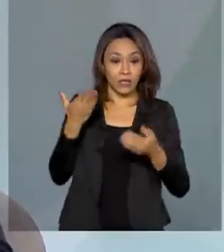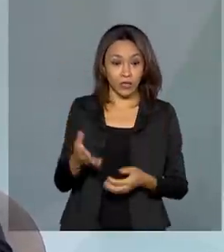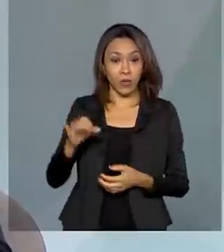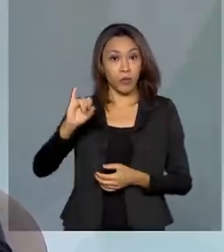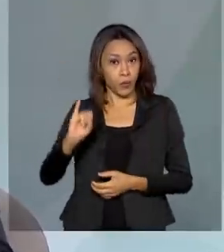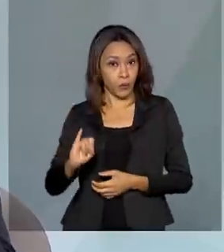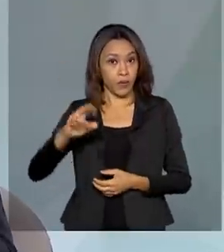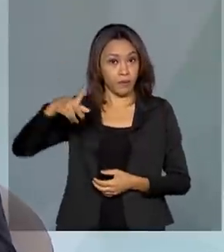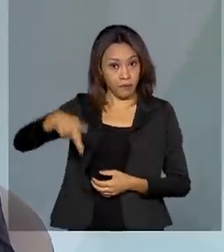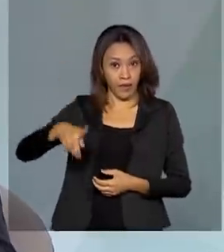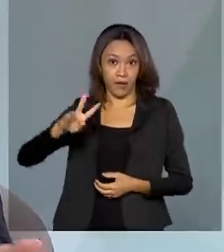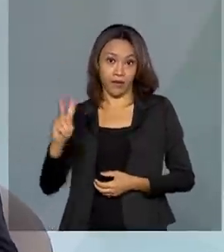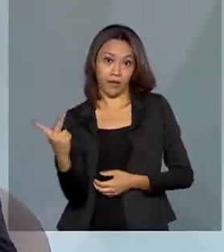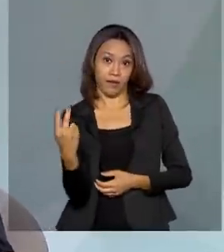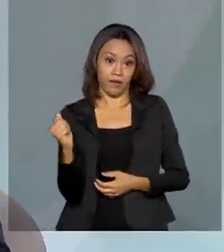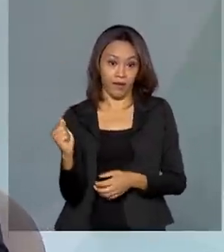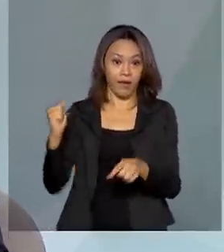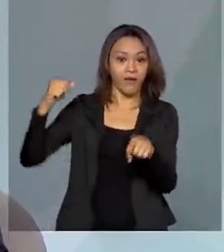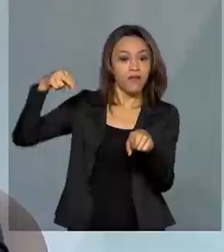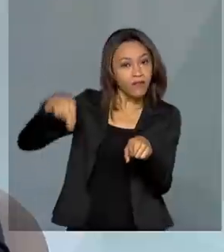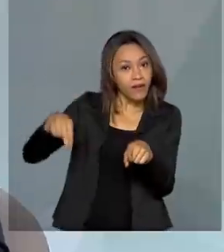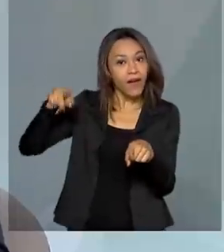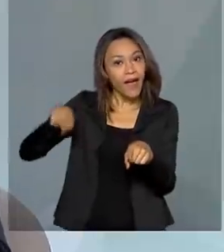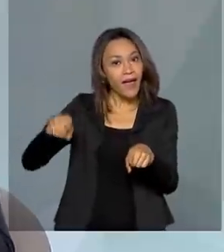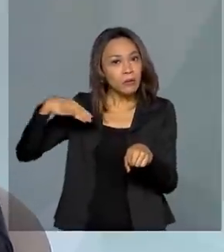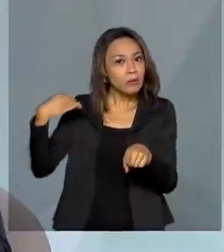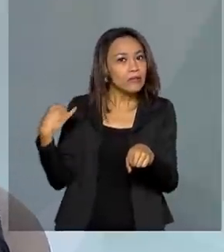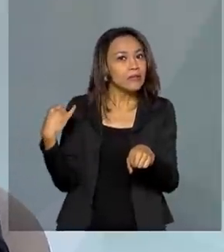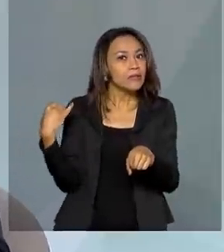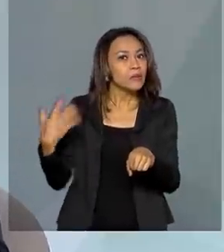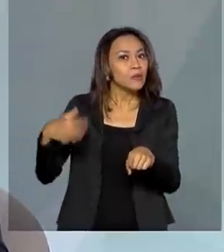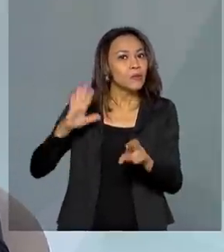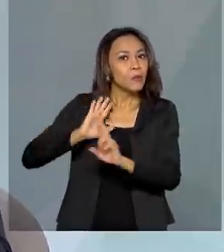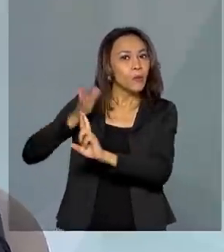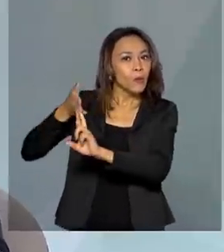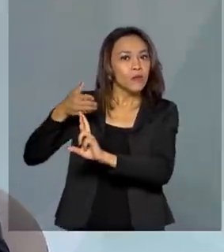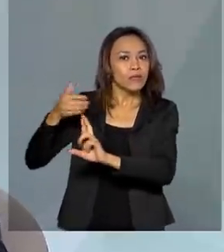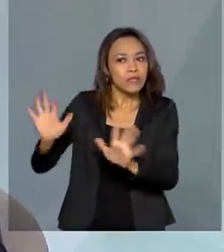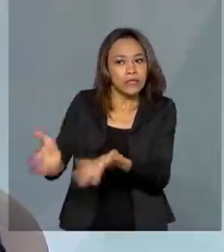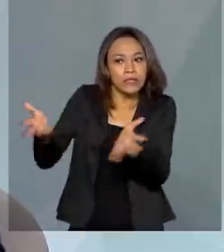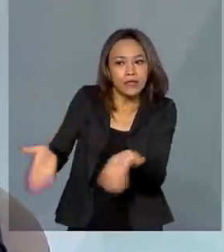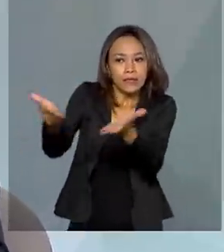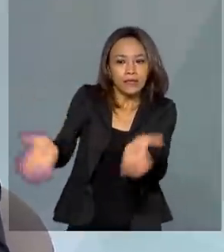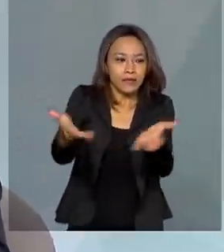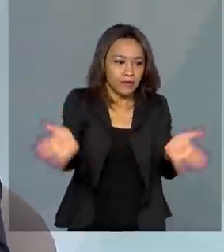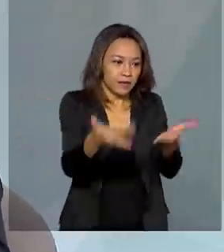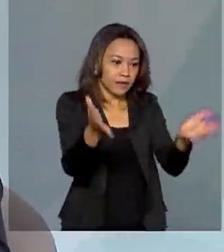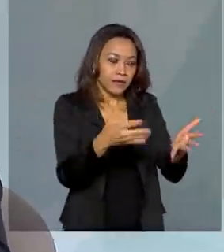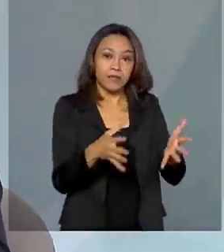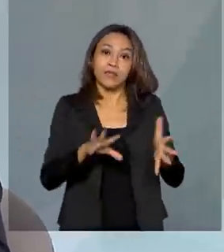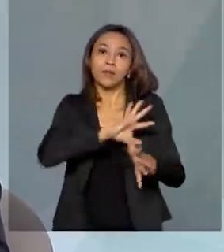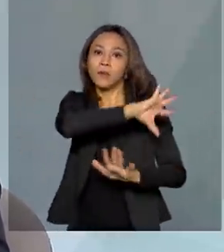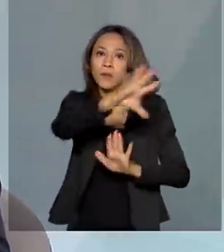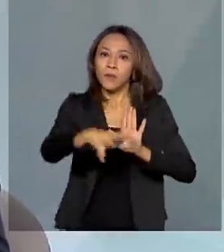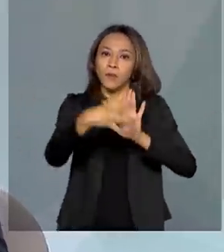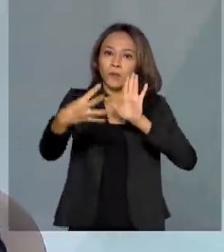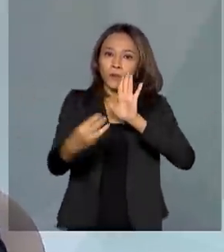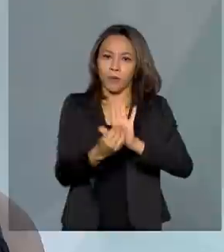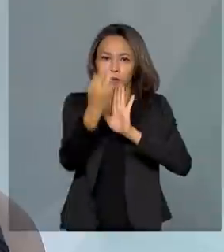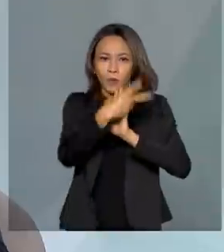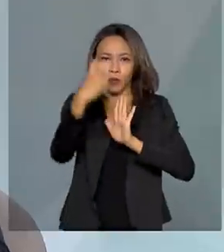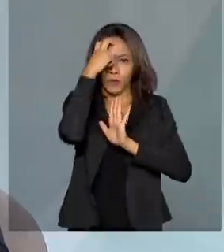deixar de reconhecer o IFAM como um verdadeiro protagonista da promoção e salvaguarda do patrimônio cultural brasileiro.